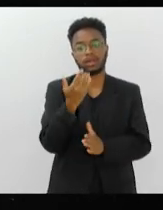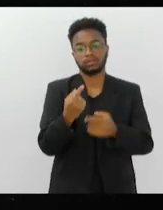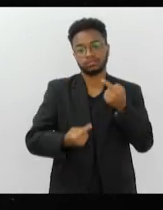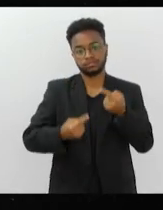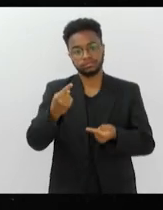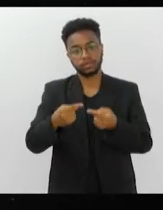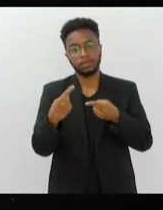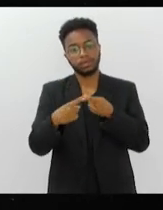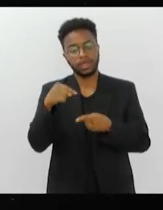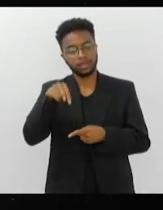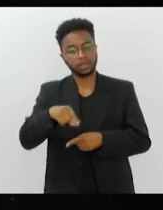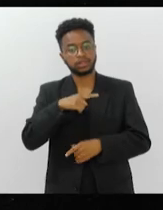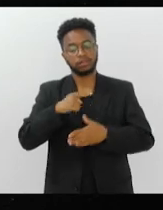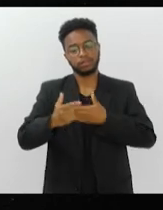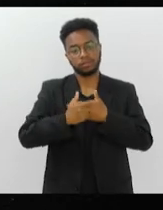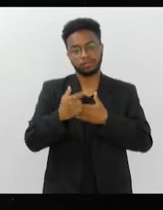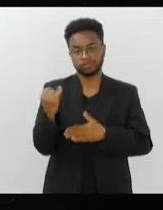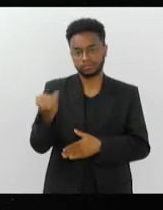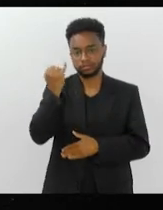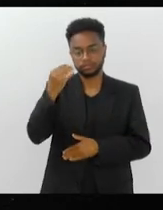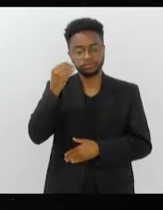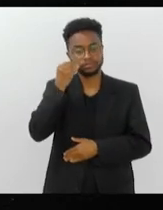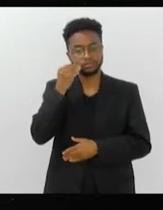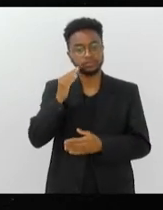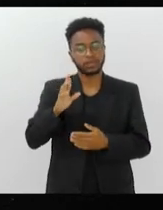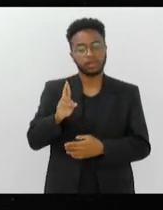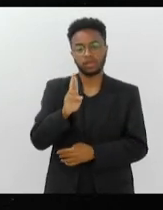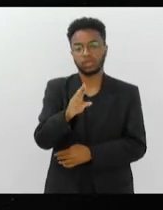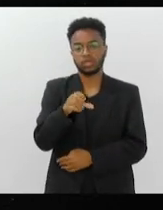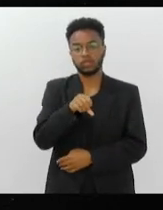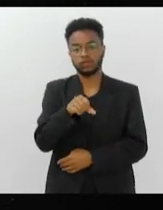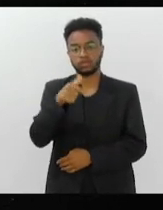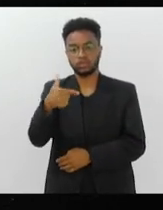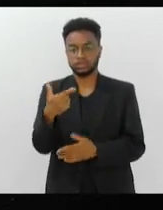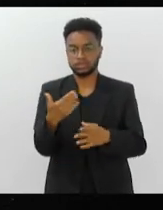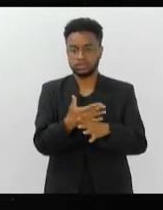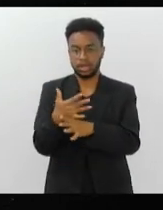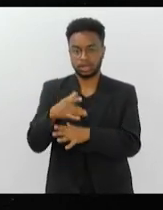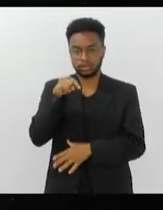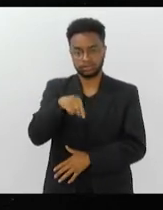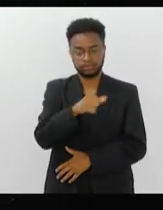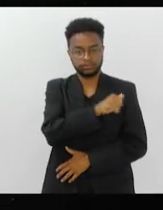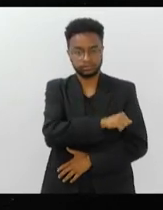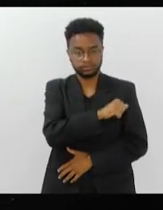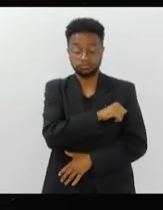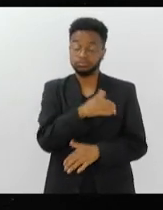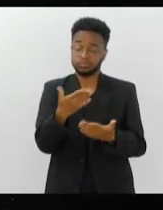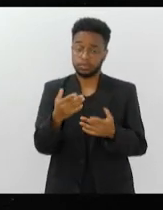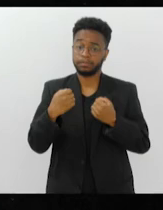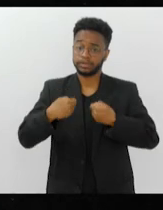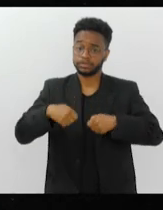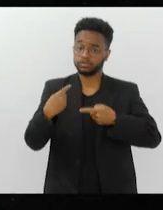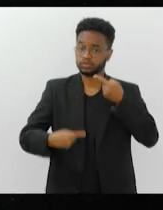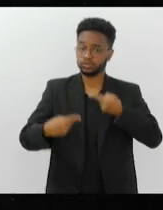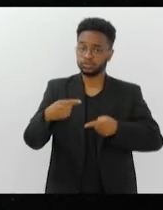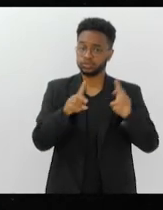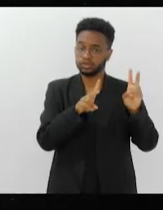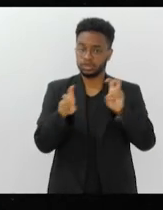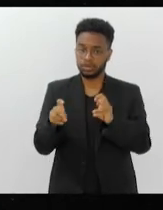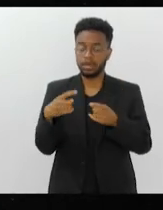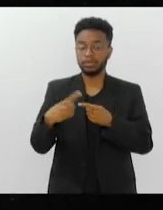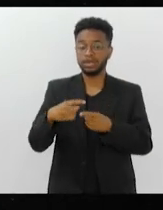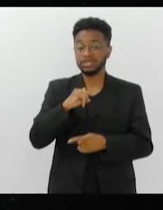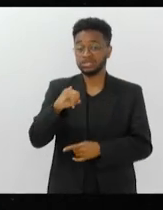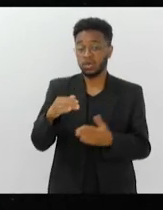tem esse papel tão importante de representar os 92 municípios do Estado do Rio de Janeiro, por que não discutir essa questão? O que se não